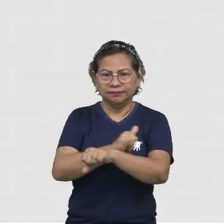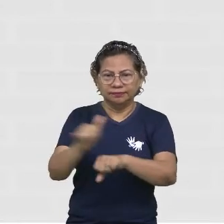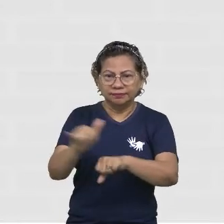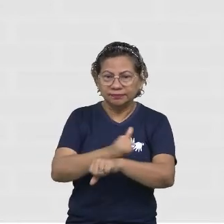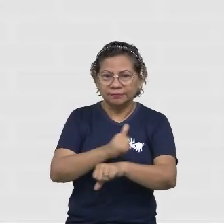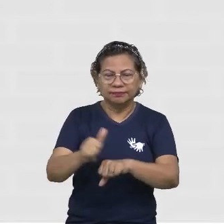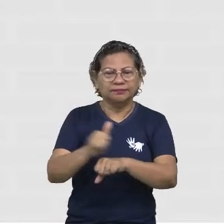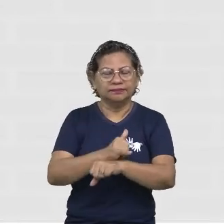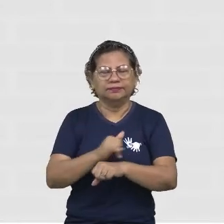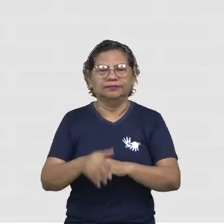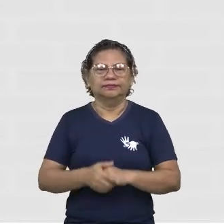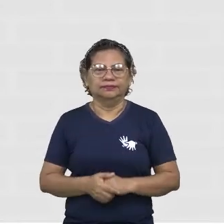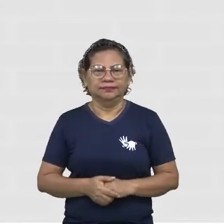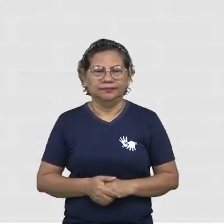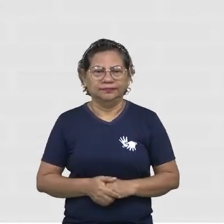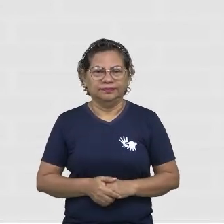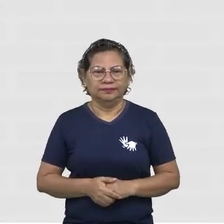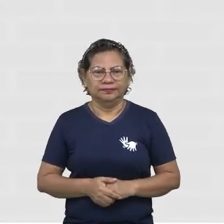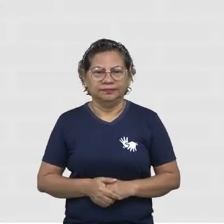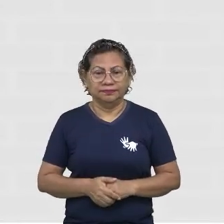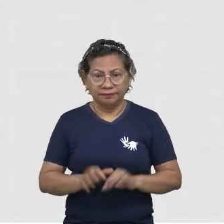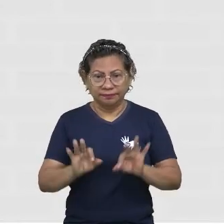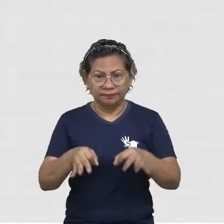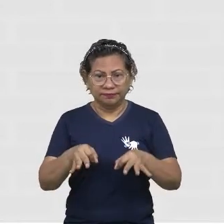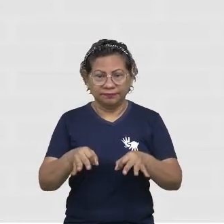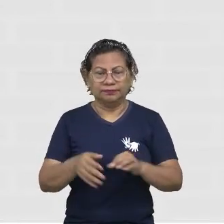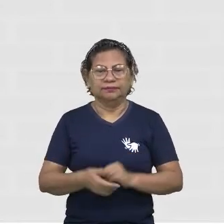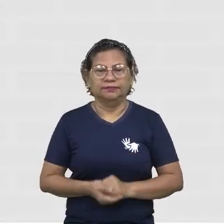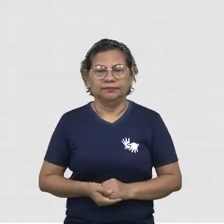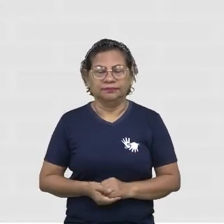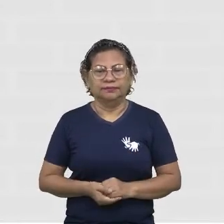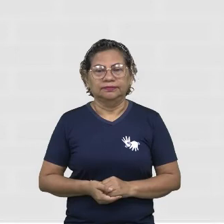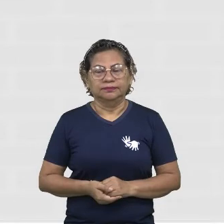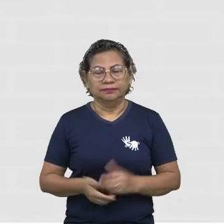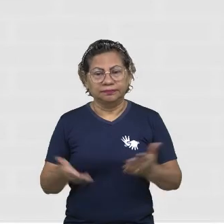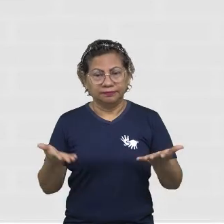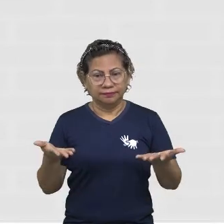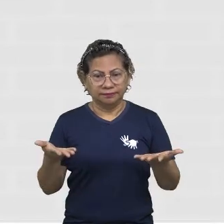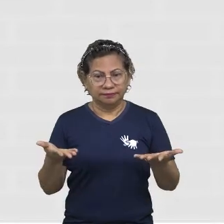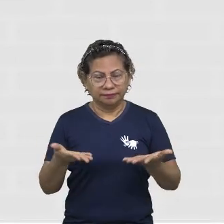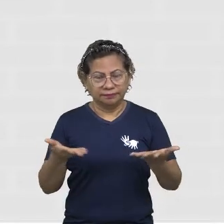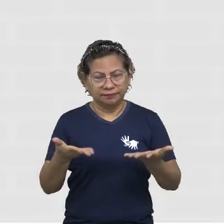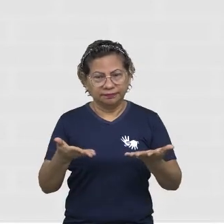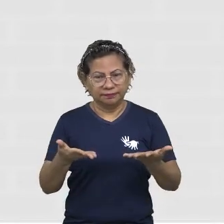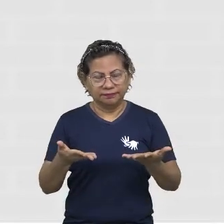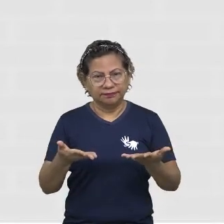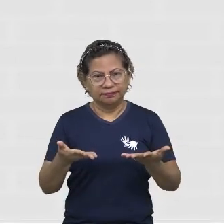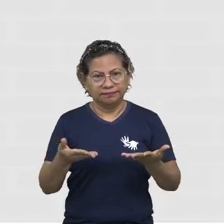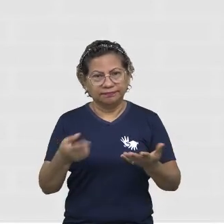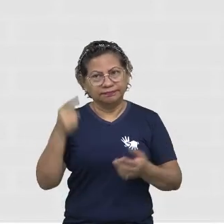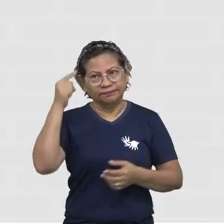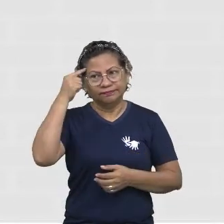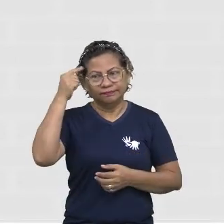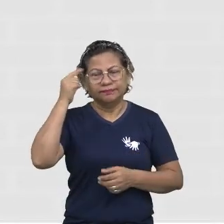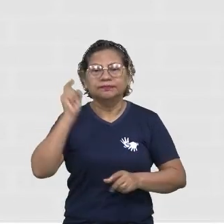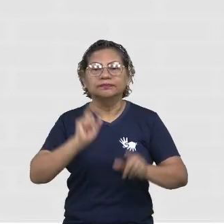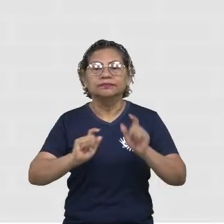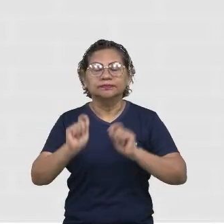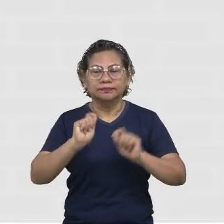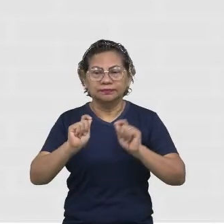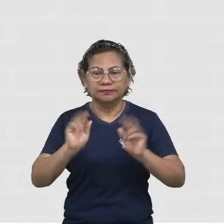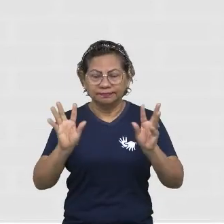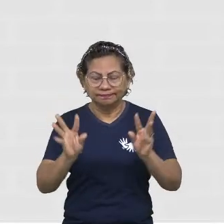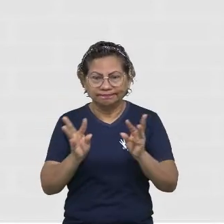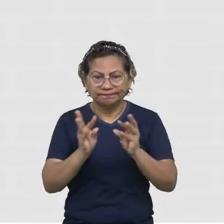-las. Ok? Então, a partir daí, desse momento, nós vamos fazer o quê? Uma revisão de